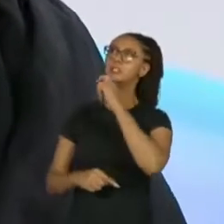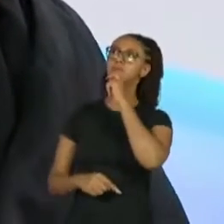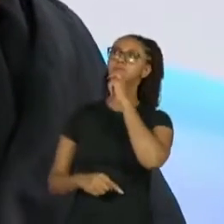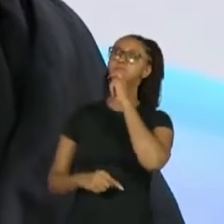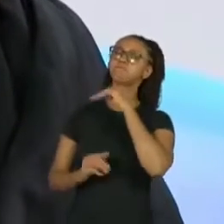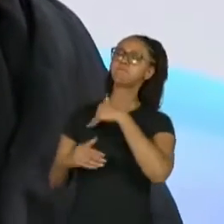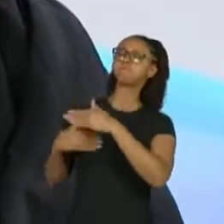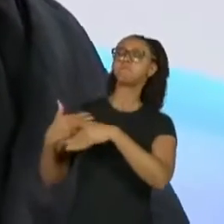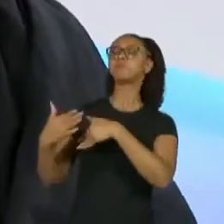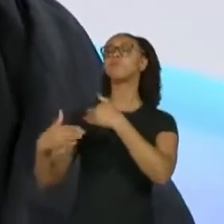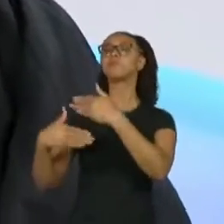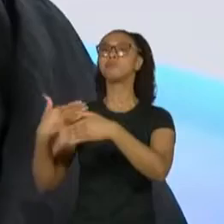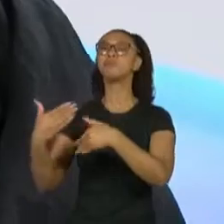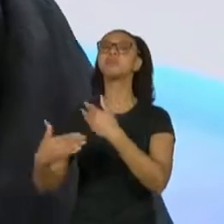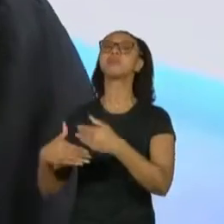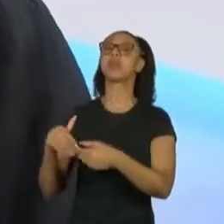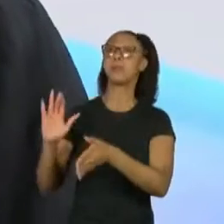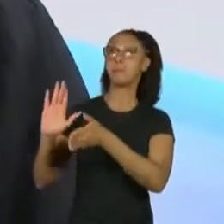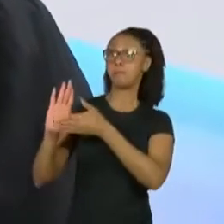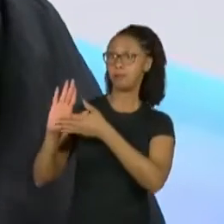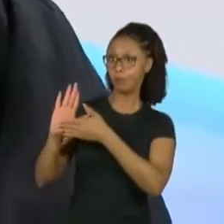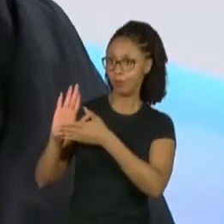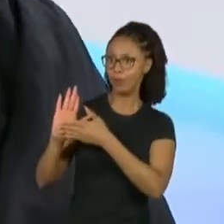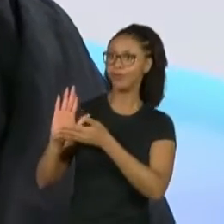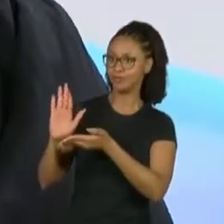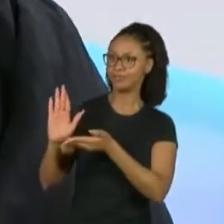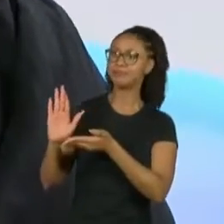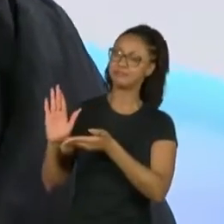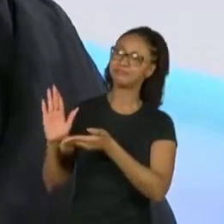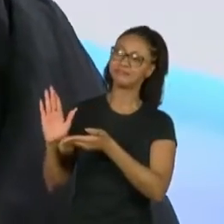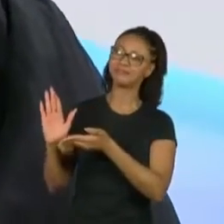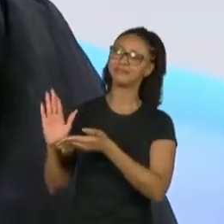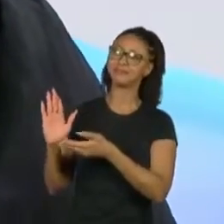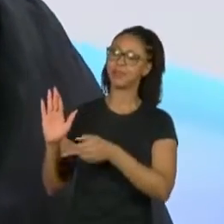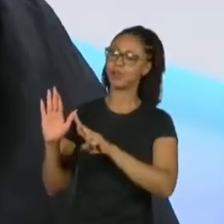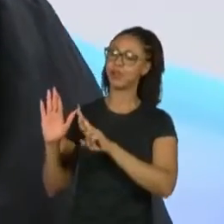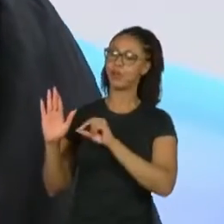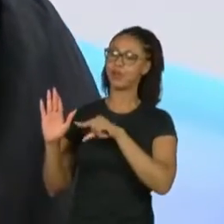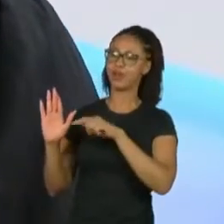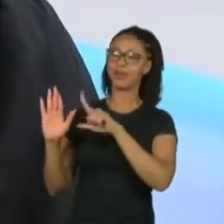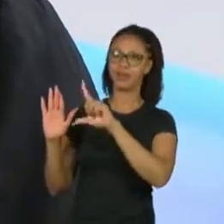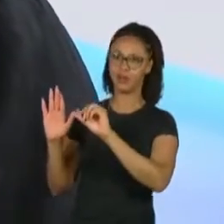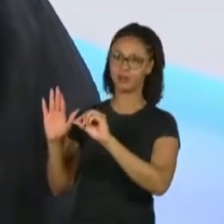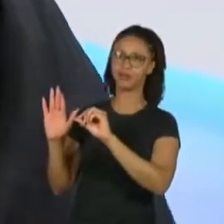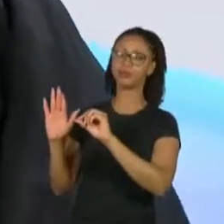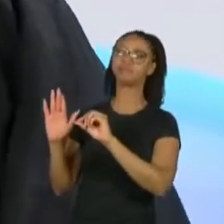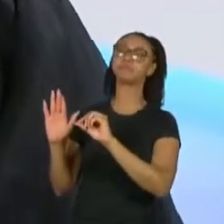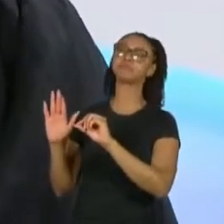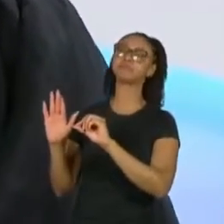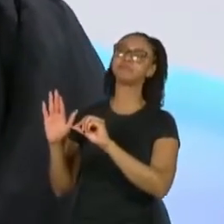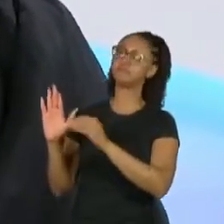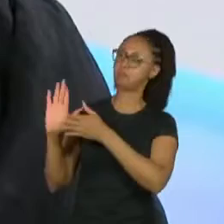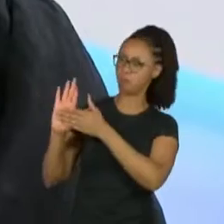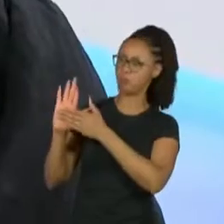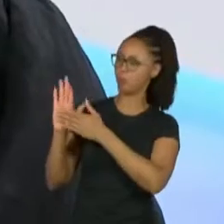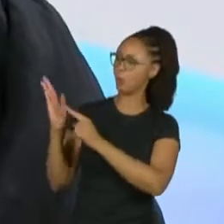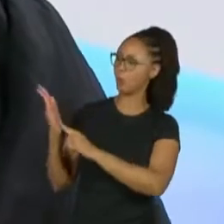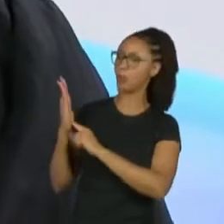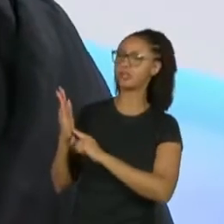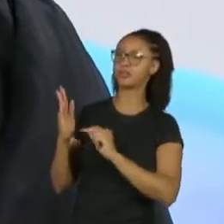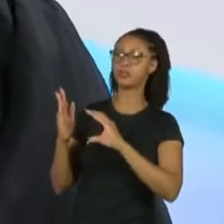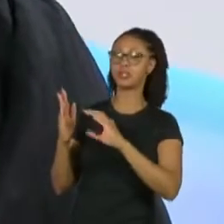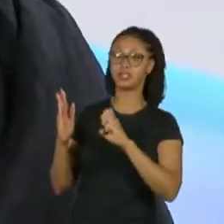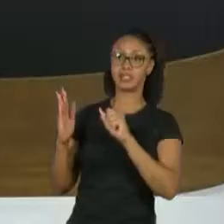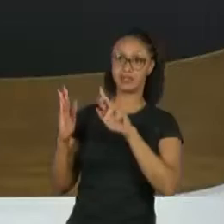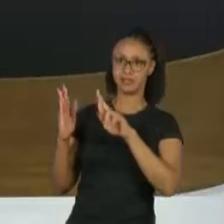aí quando veio a proposta, né? Porque é do Ronaldo Bastos, Ronaldo Bastos e César